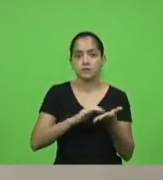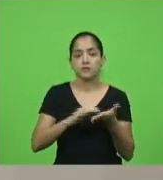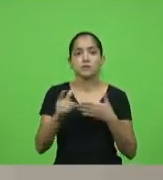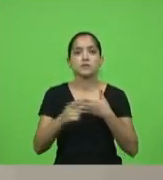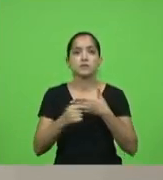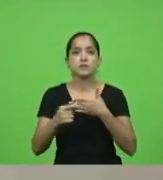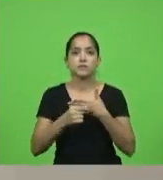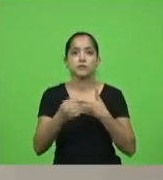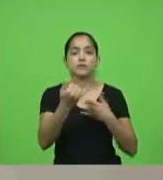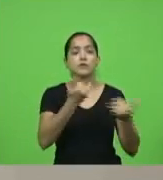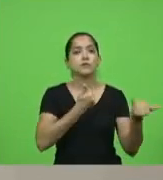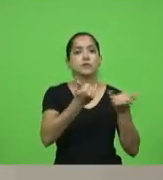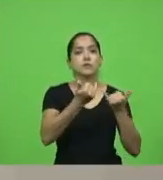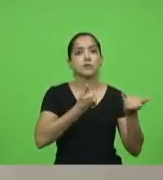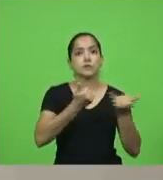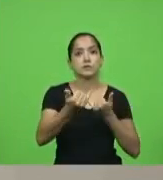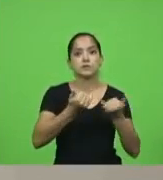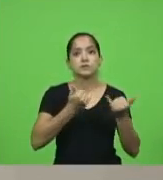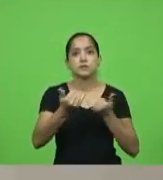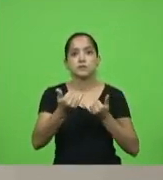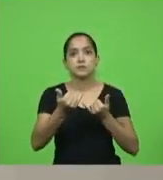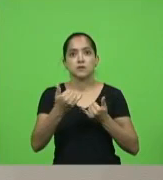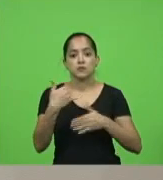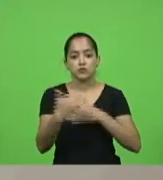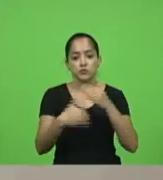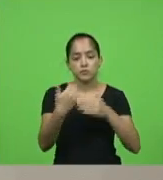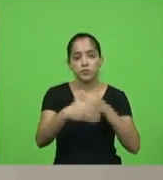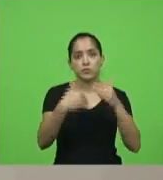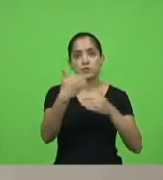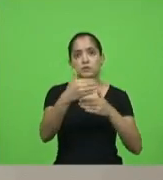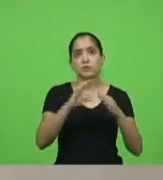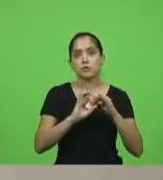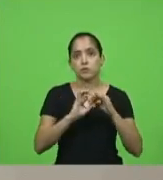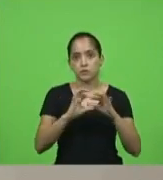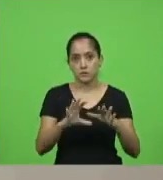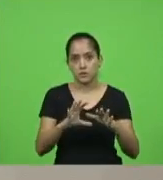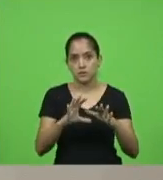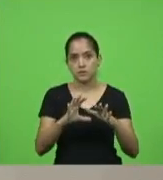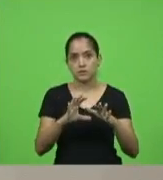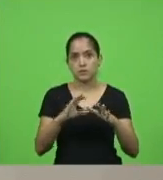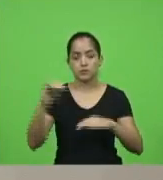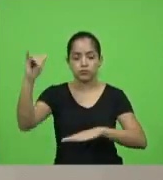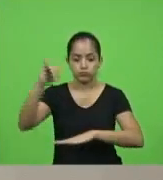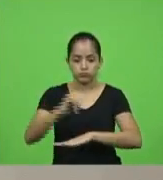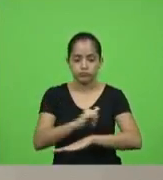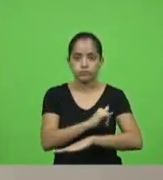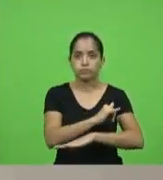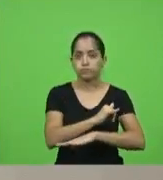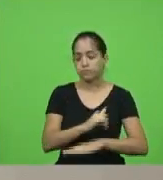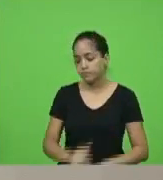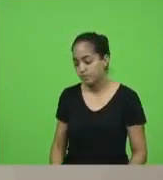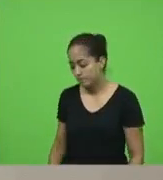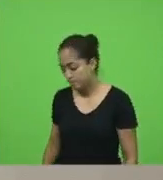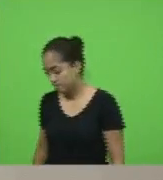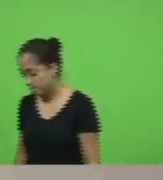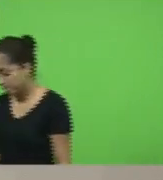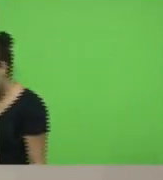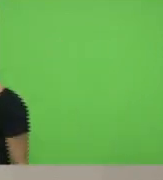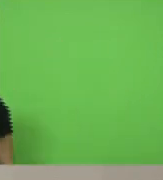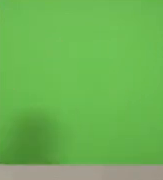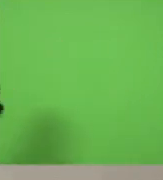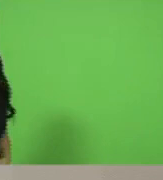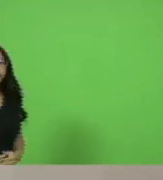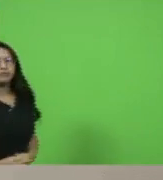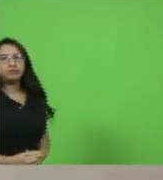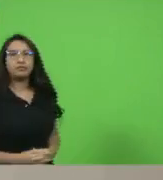informações acerca da deflagração de processo para fins de concessão do aeroporto de Jaguaruna em discussão não